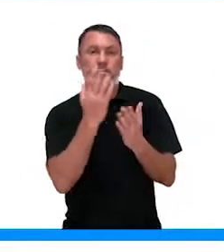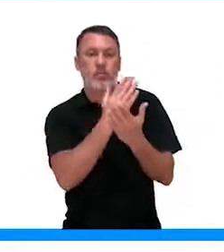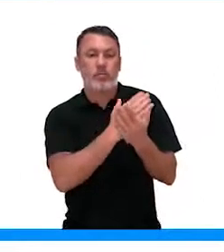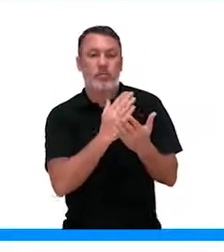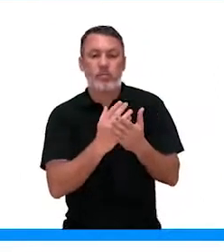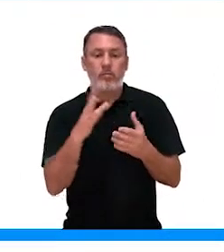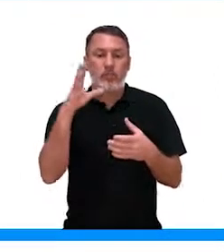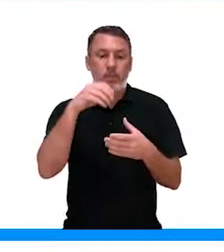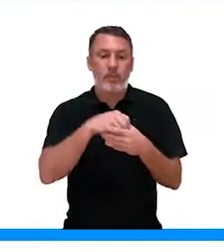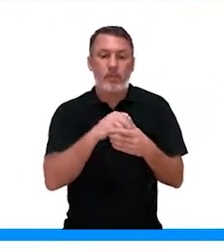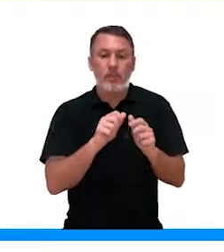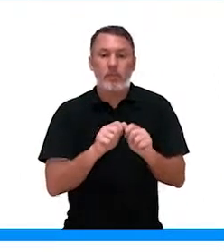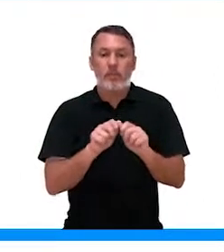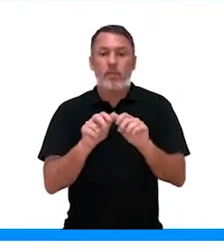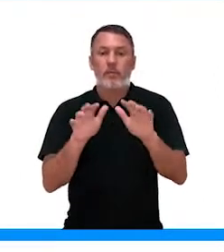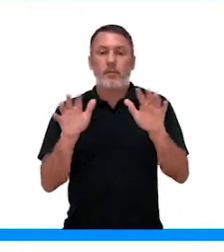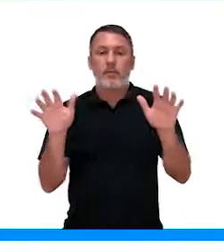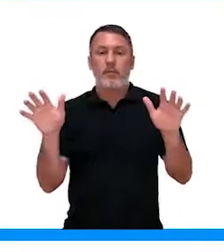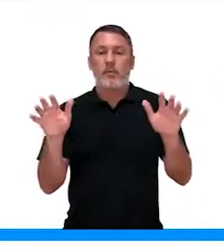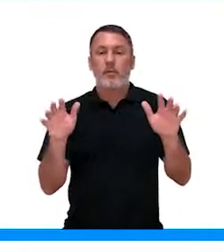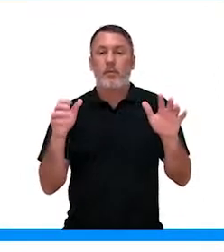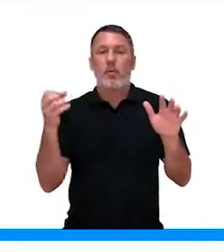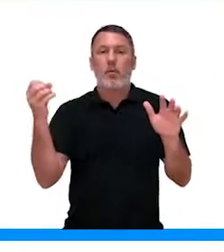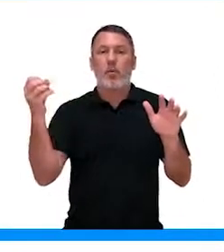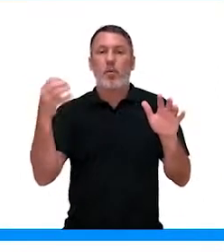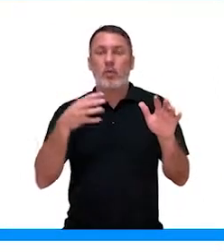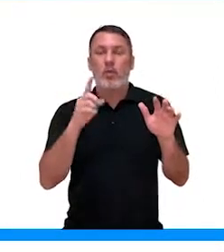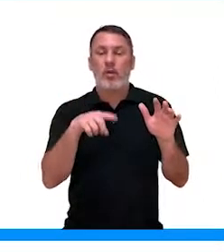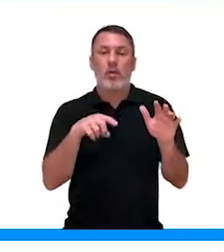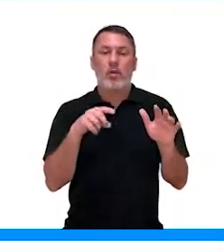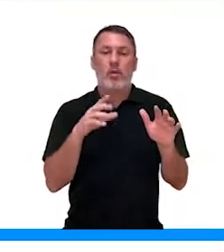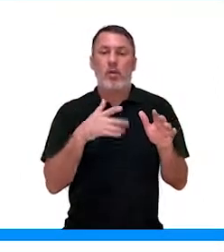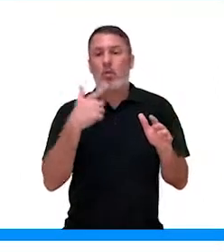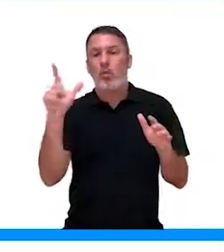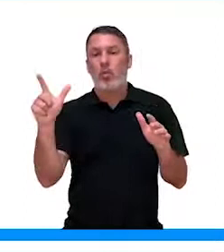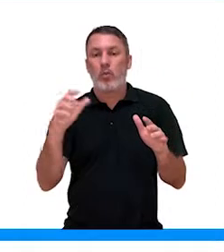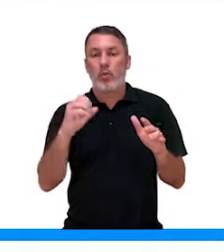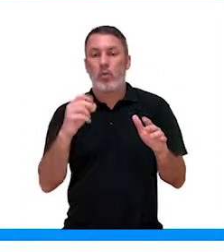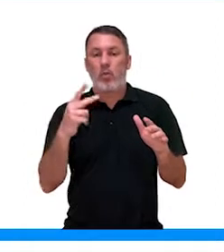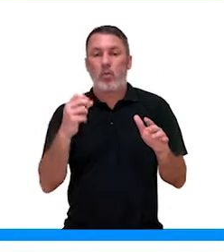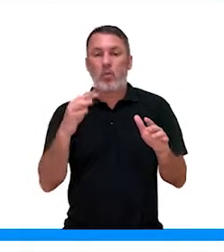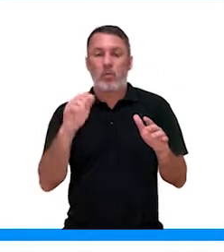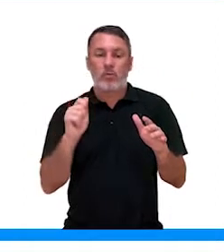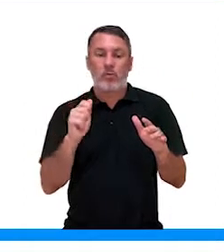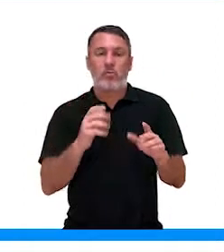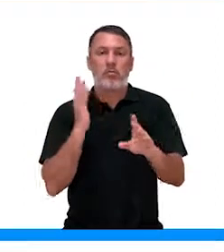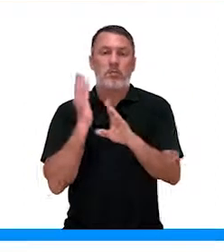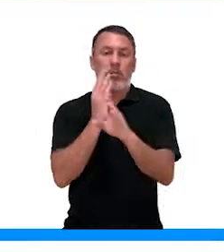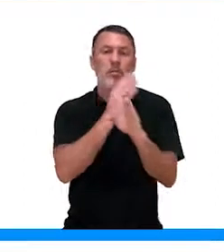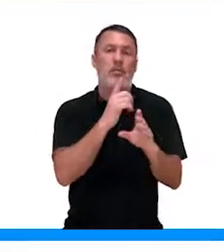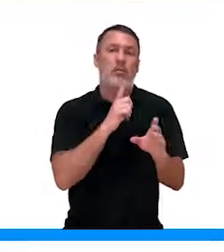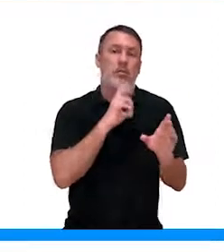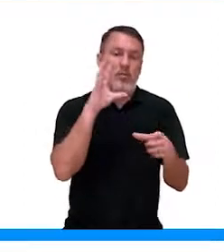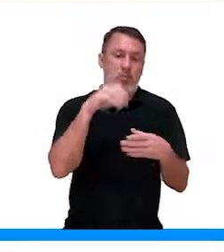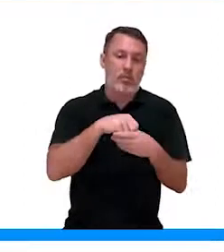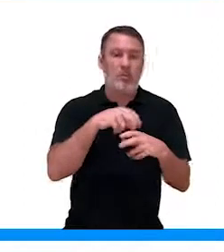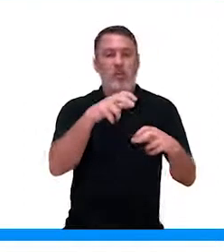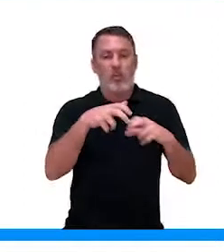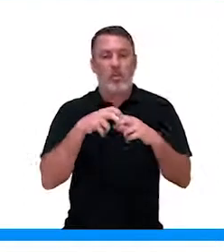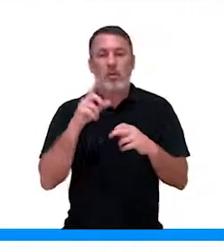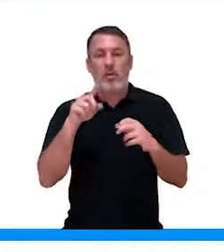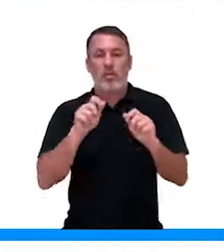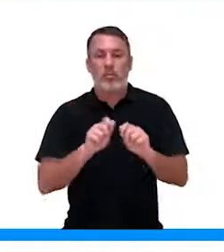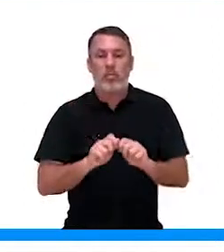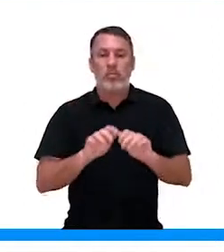porção e a alxina se afasta da luz. Ela vai para a região oposta. Então, eles identificaram onde que ela está presente.